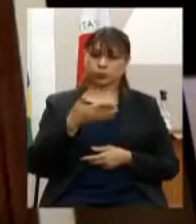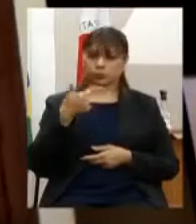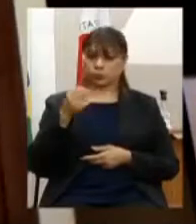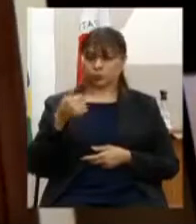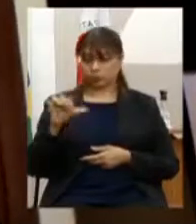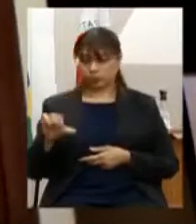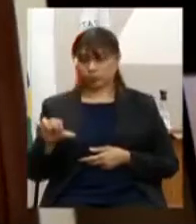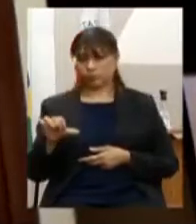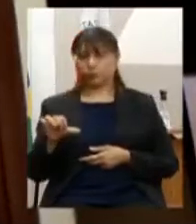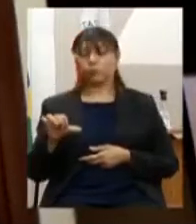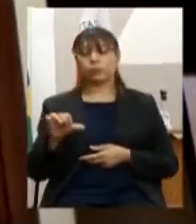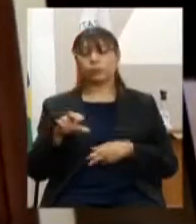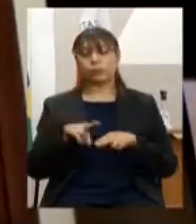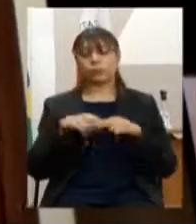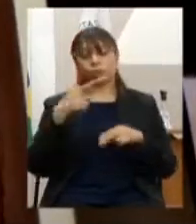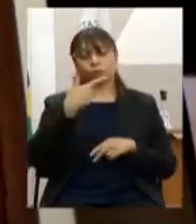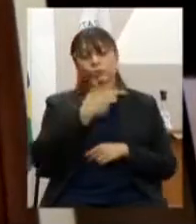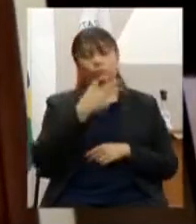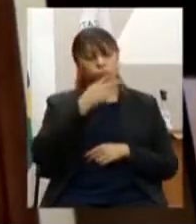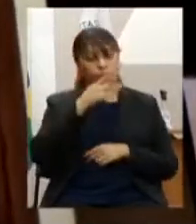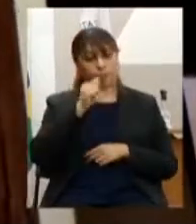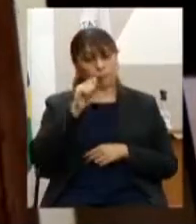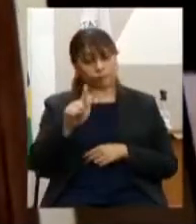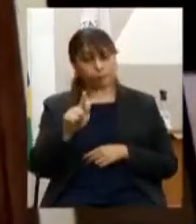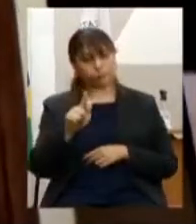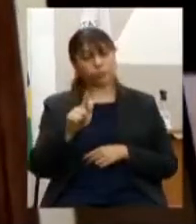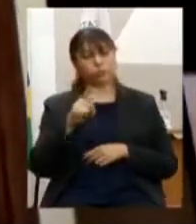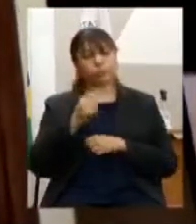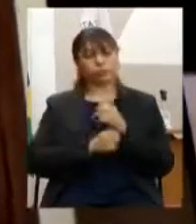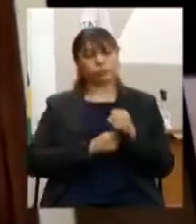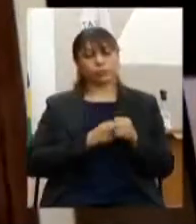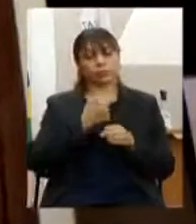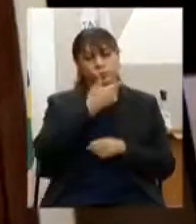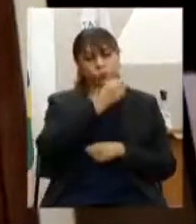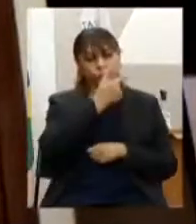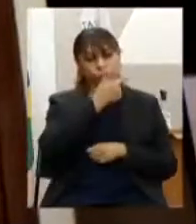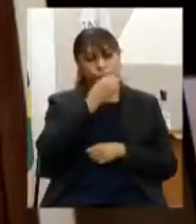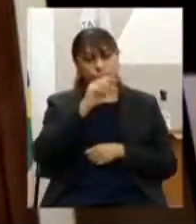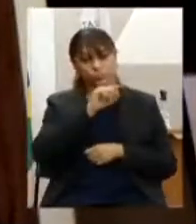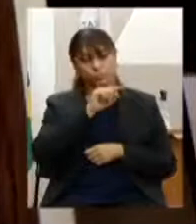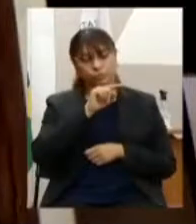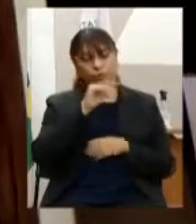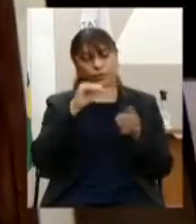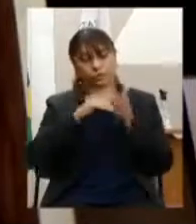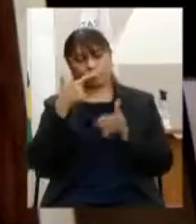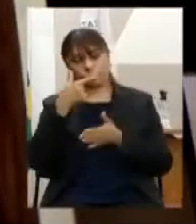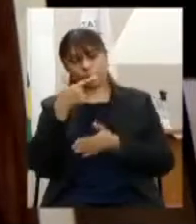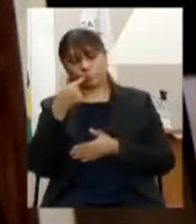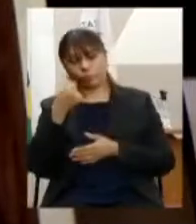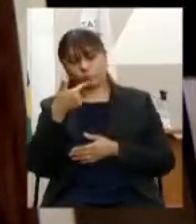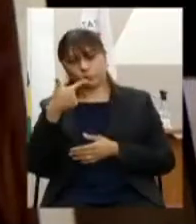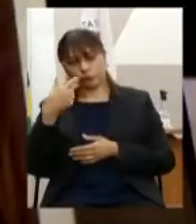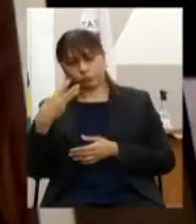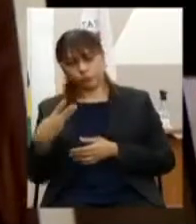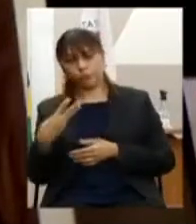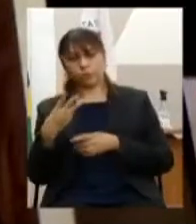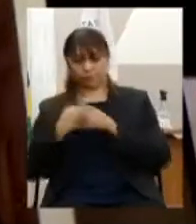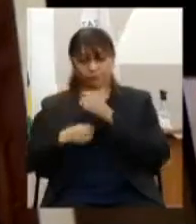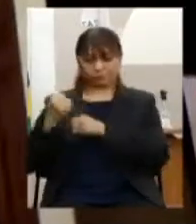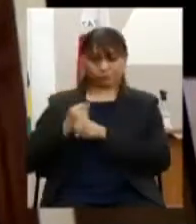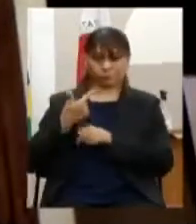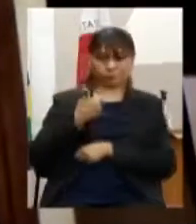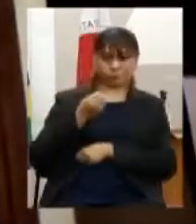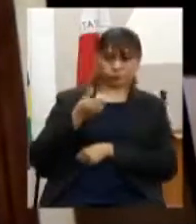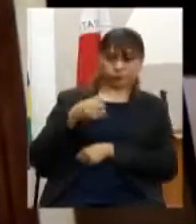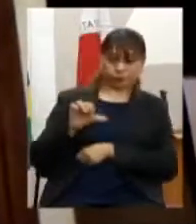ocasião do PPAG 2020 barra 2023 em 2019 o qual foi aprovado